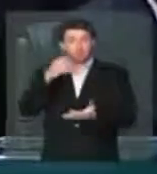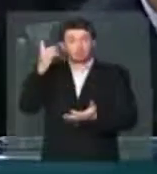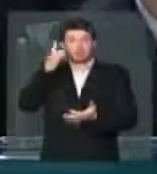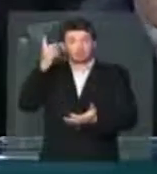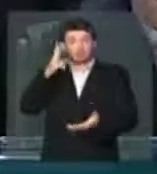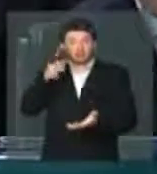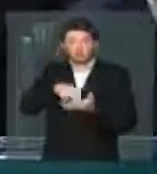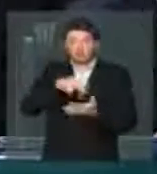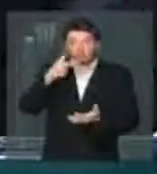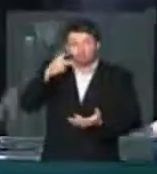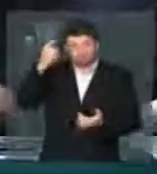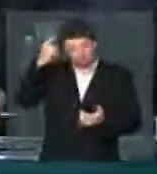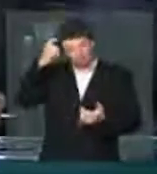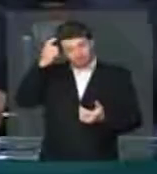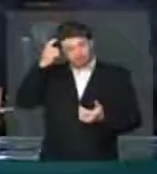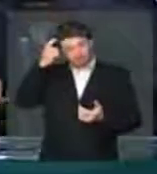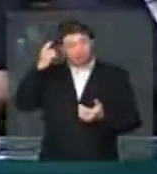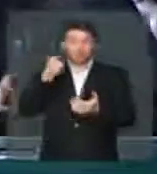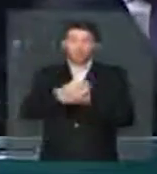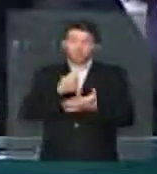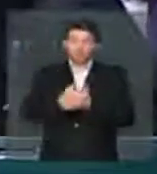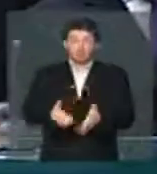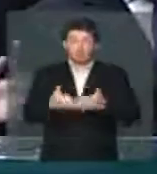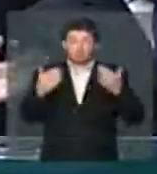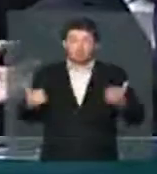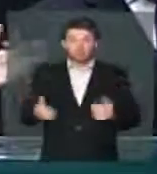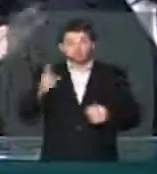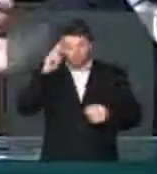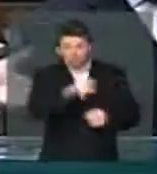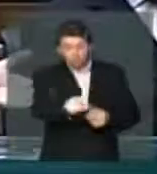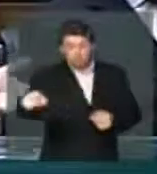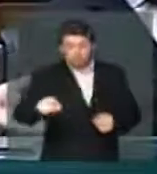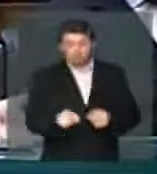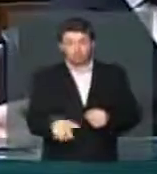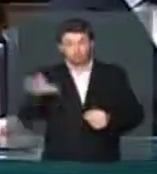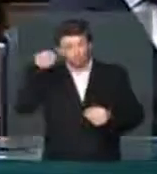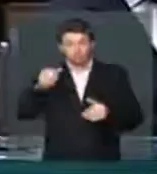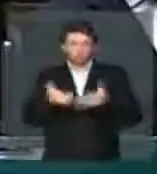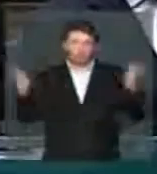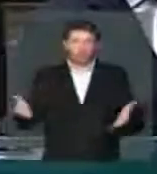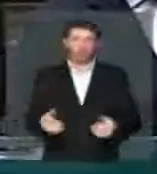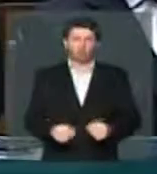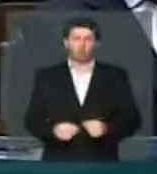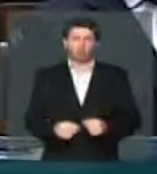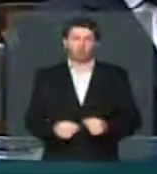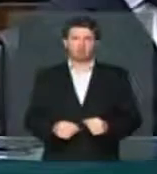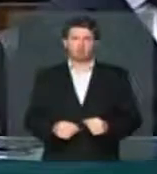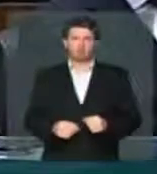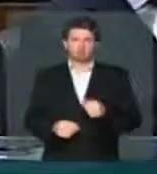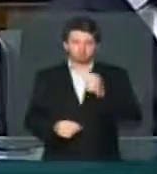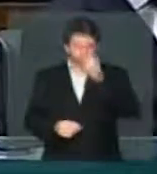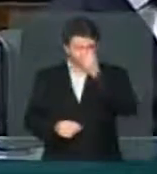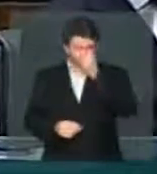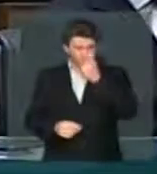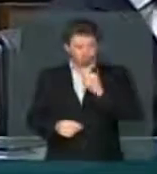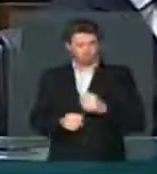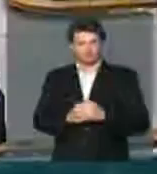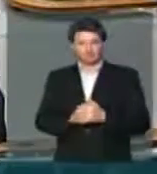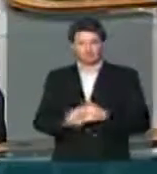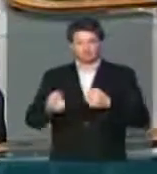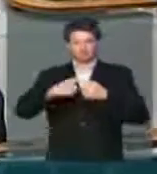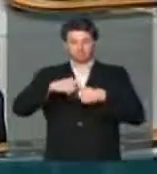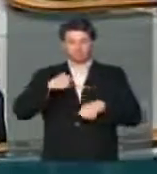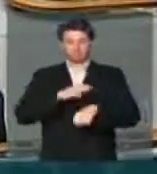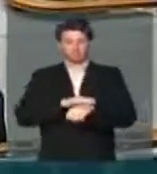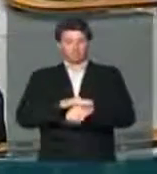na tribuna e nós exigimos que vossas excelências o ouçam, por favor. Ok. Sr. Presidente, reconte o meu tempo,